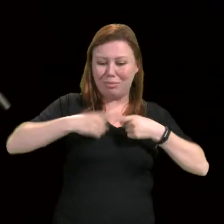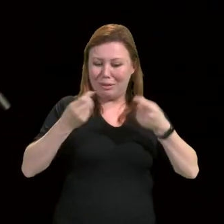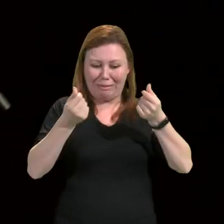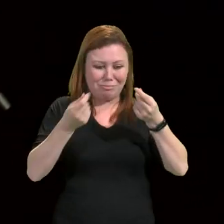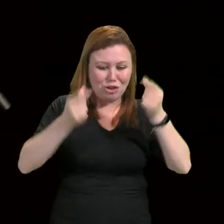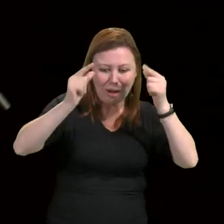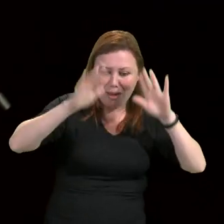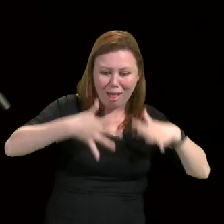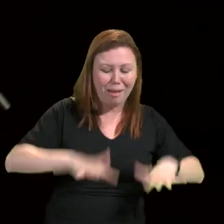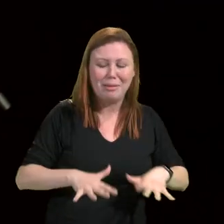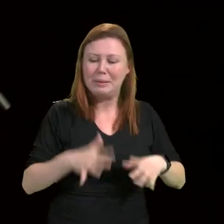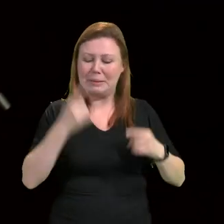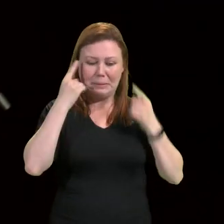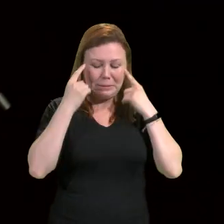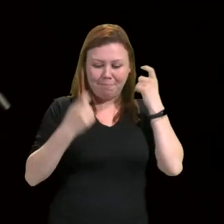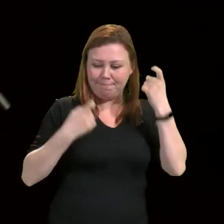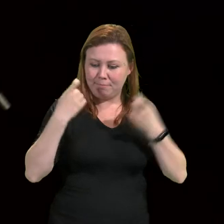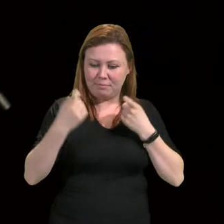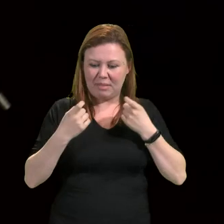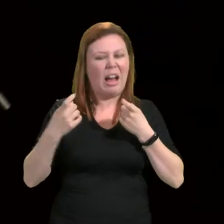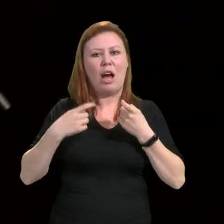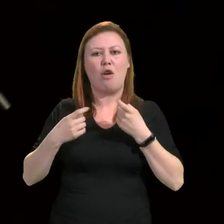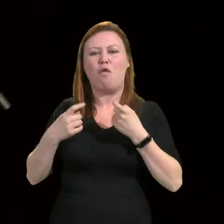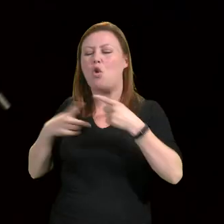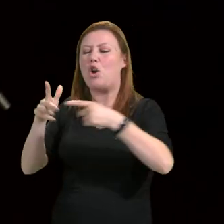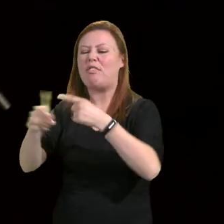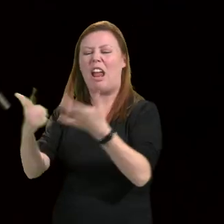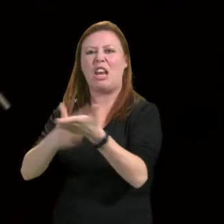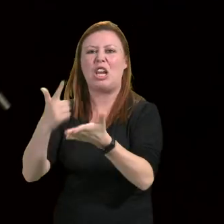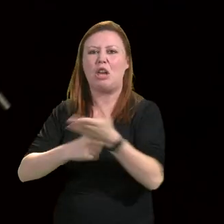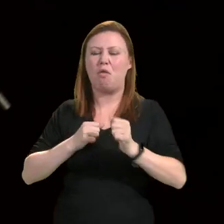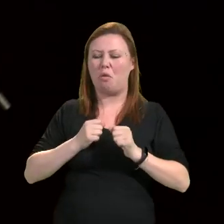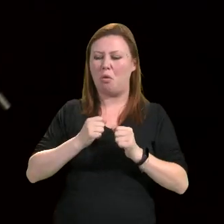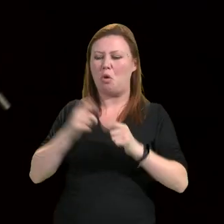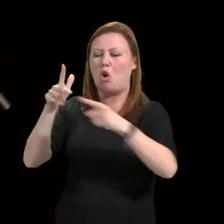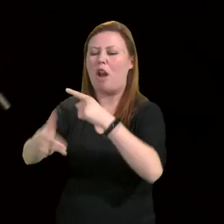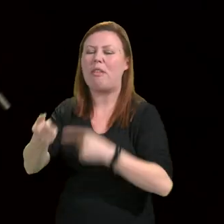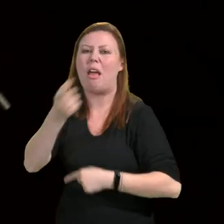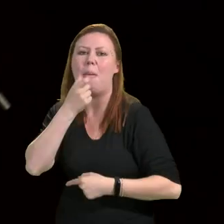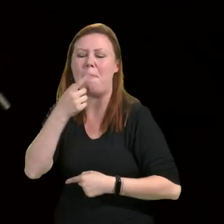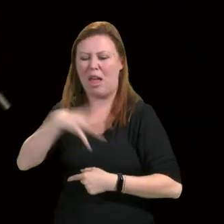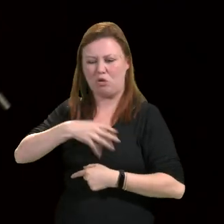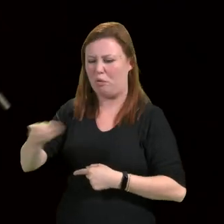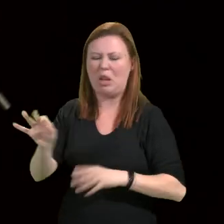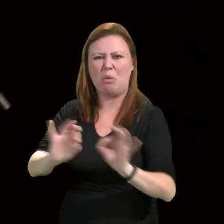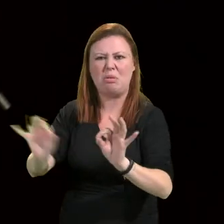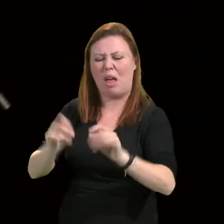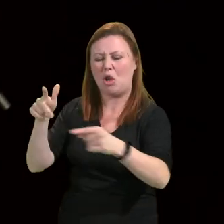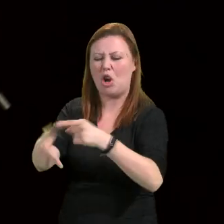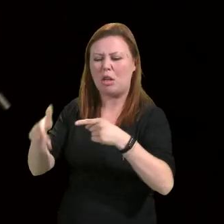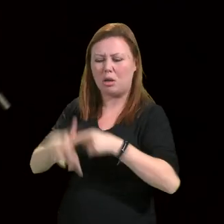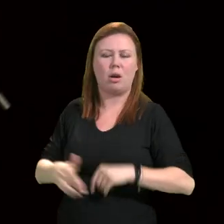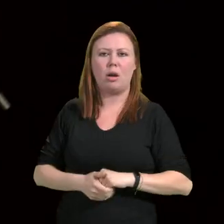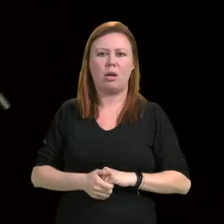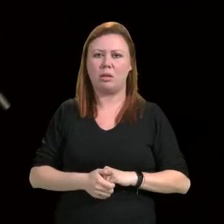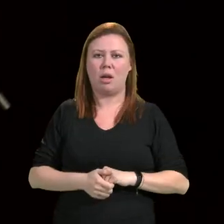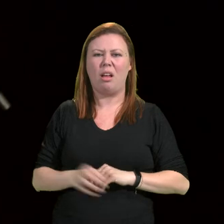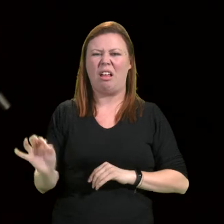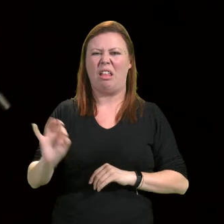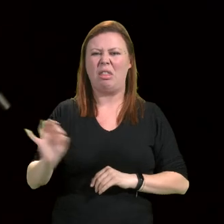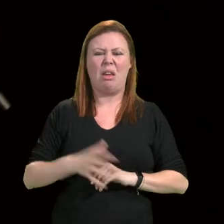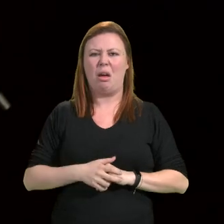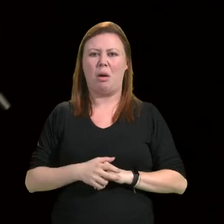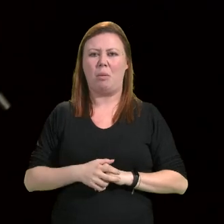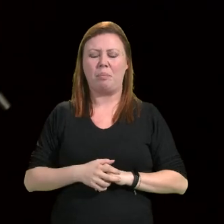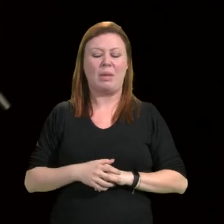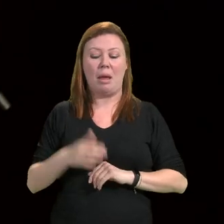além de decidir cortar os livros, de decidir cortar os remédios dos seus filhos, decidissem fazer isso para continuar